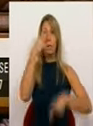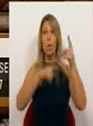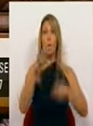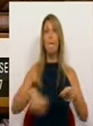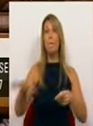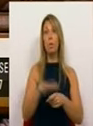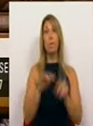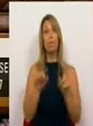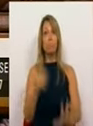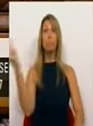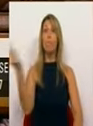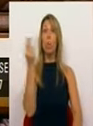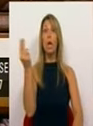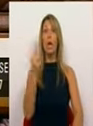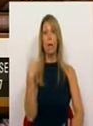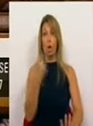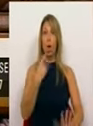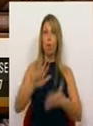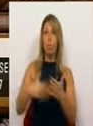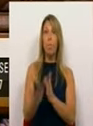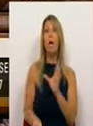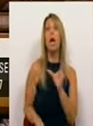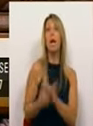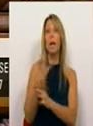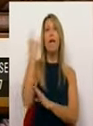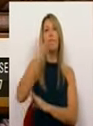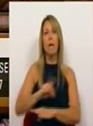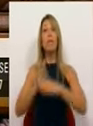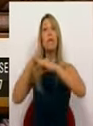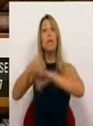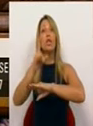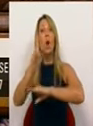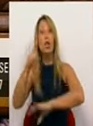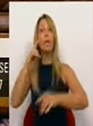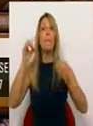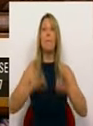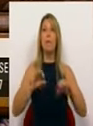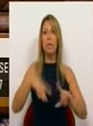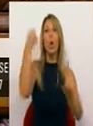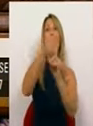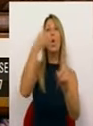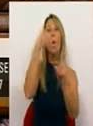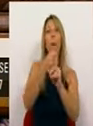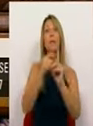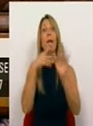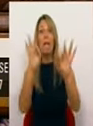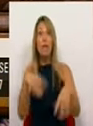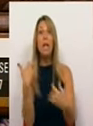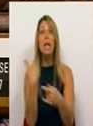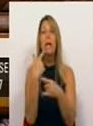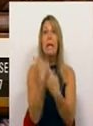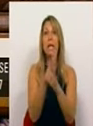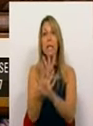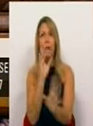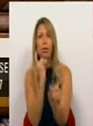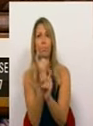Assim, a unidade cuja criação propomos deverá intervir na prevenção, no combate, no rescaldo dos incêndios, em